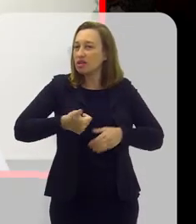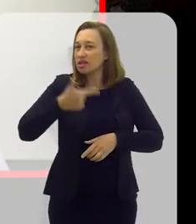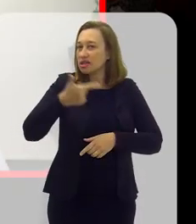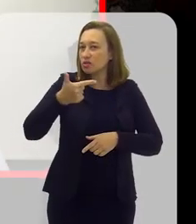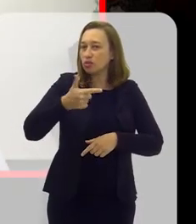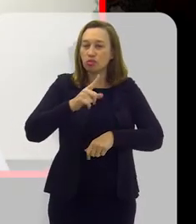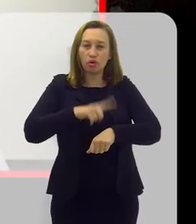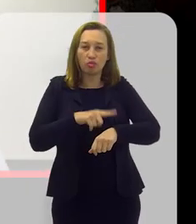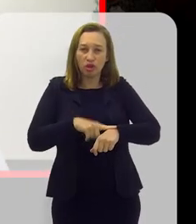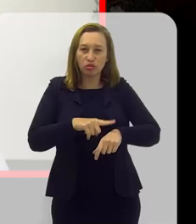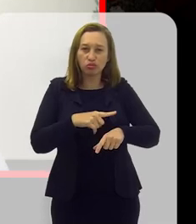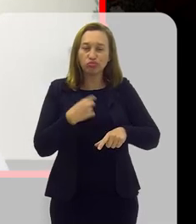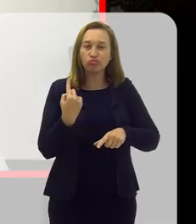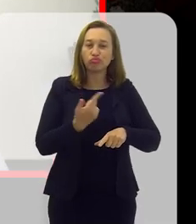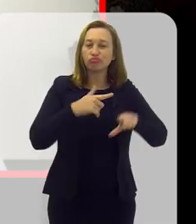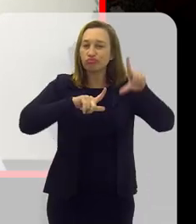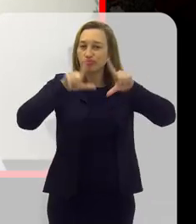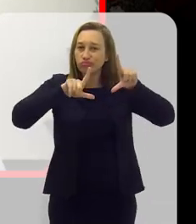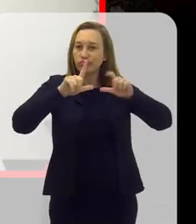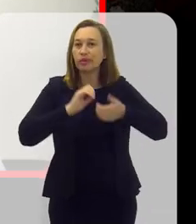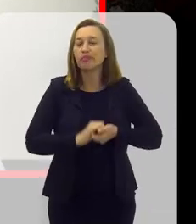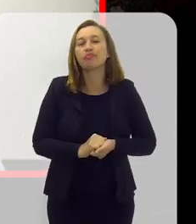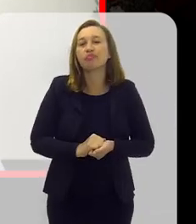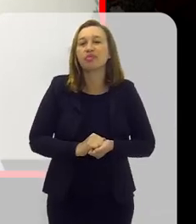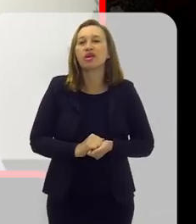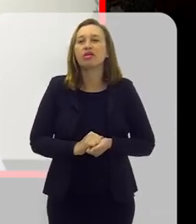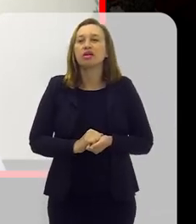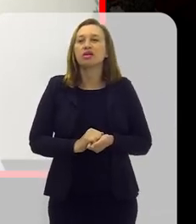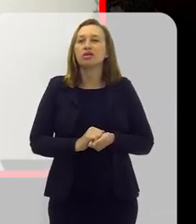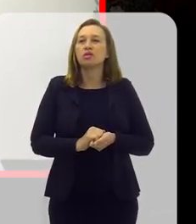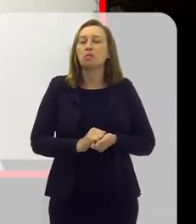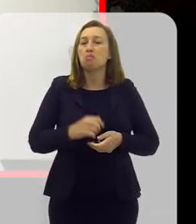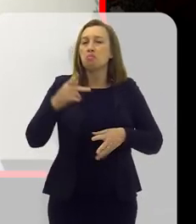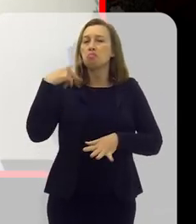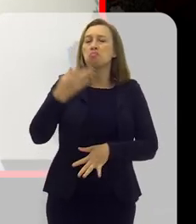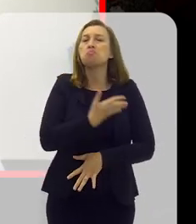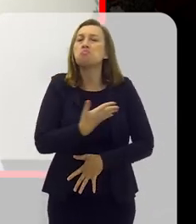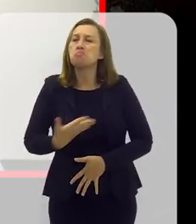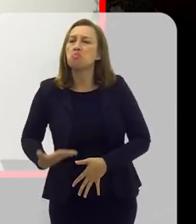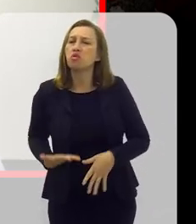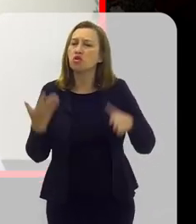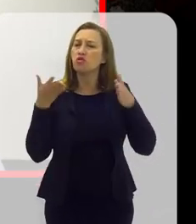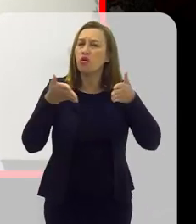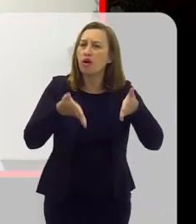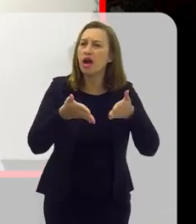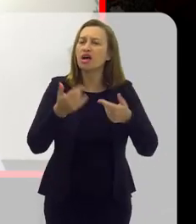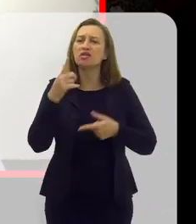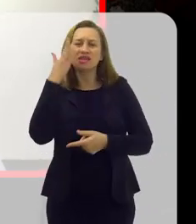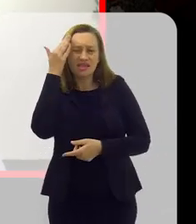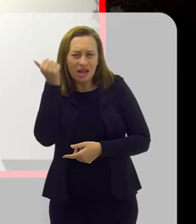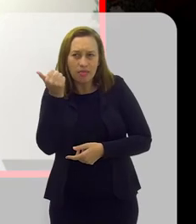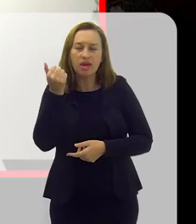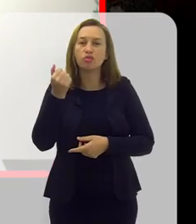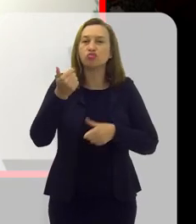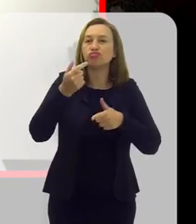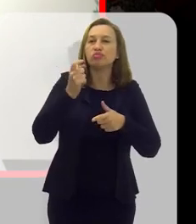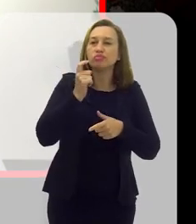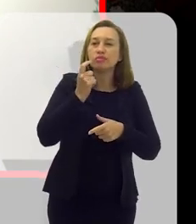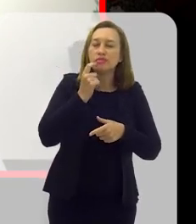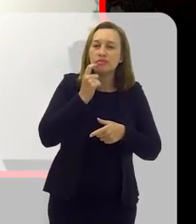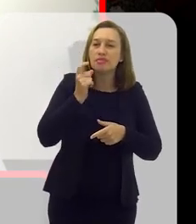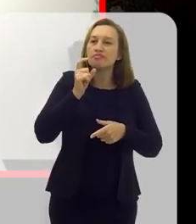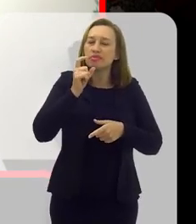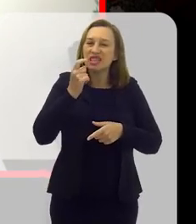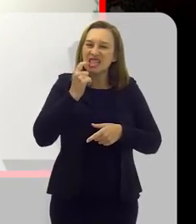nosso programa a parte mais de políticas públicas. A gente sabe que a CARI é um problema